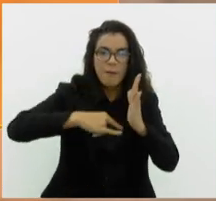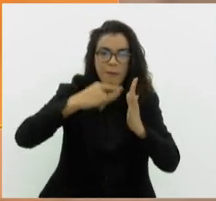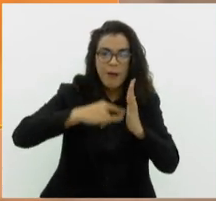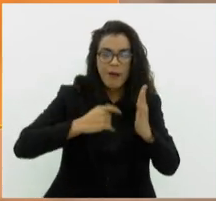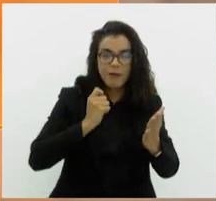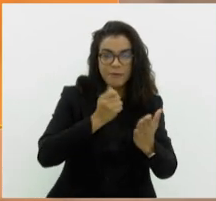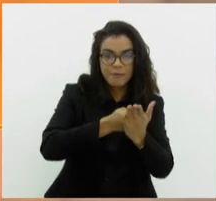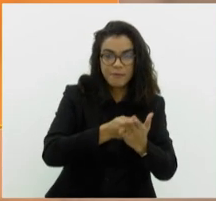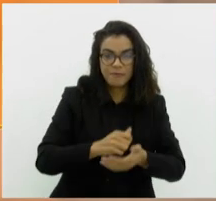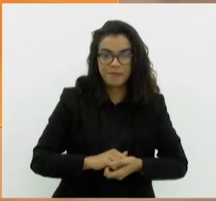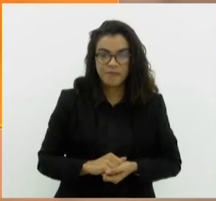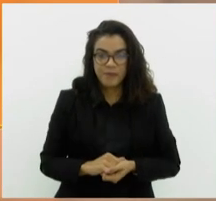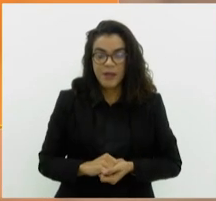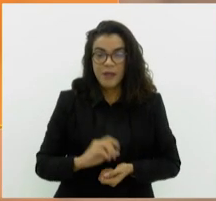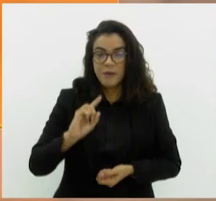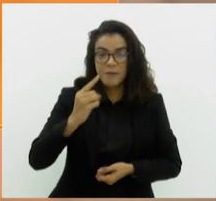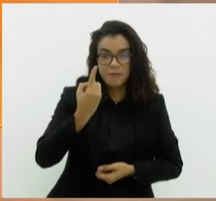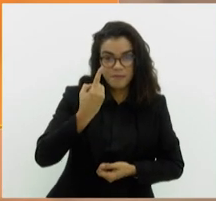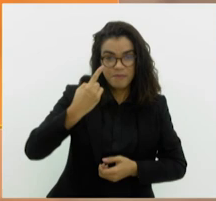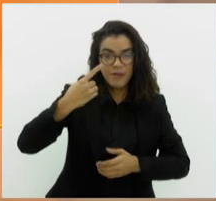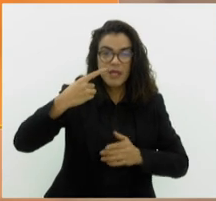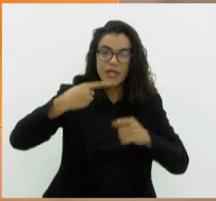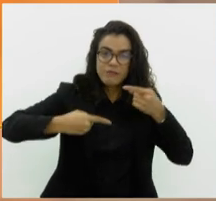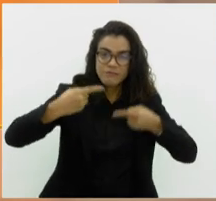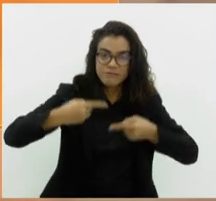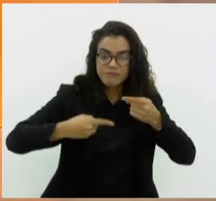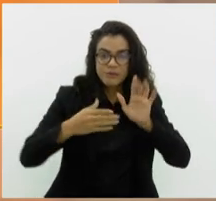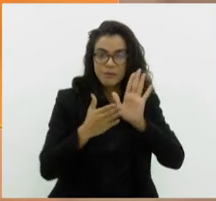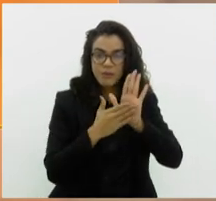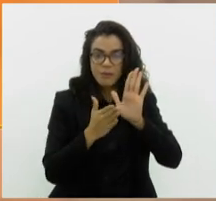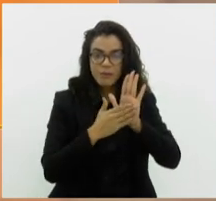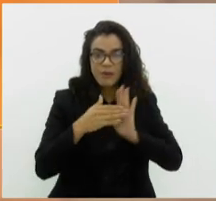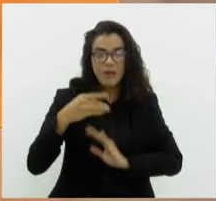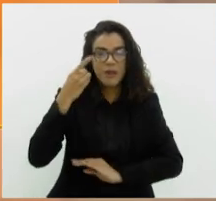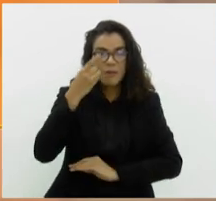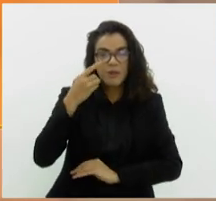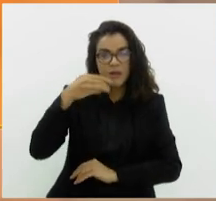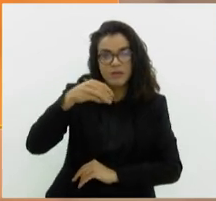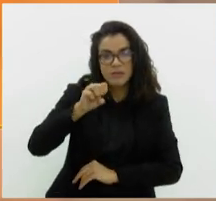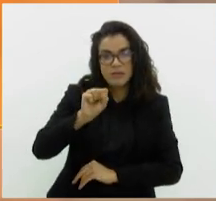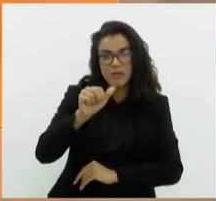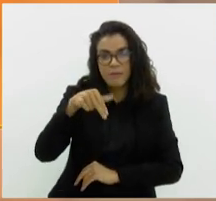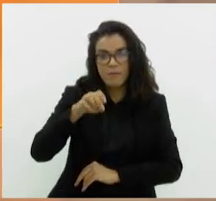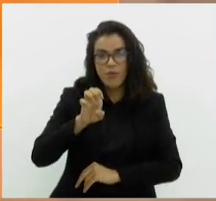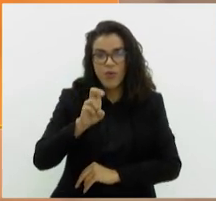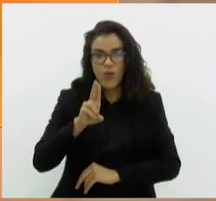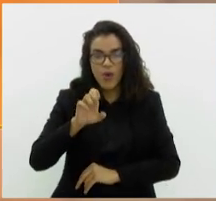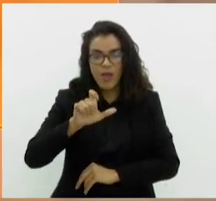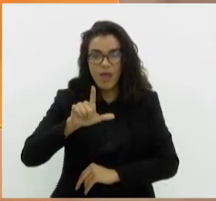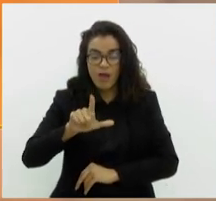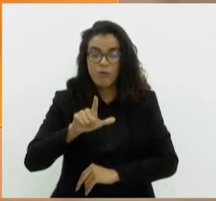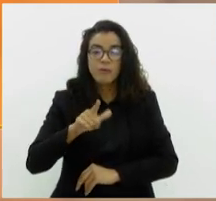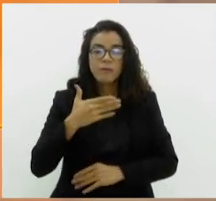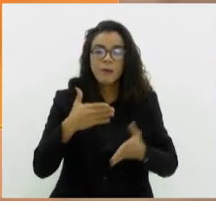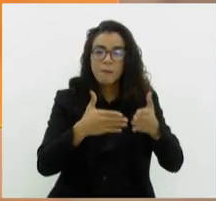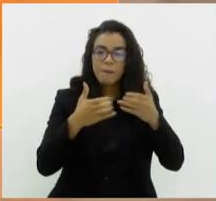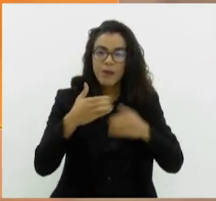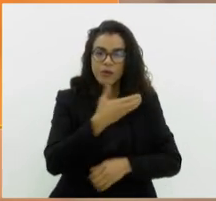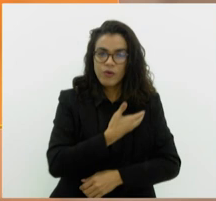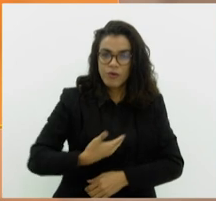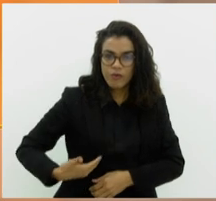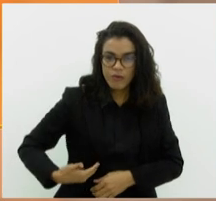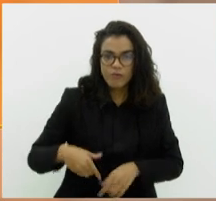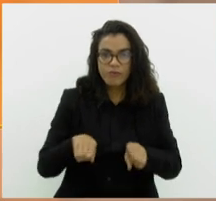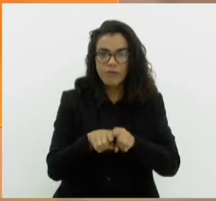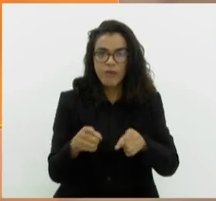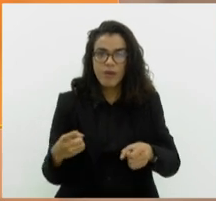pagamento. Em primeira discussão, proposta do deputado Samuel Malafaia, que pede que o governo do Estado celebre